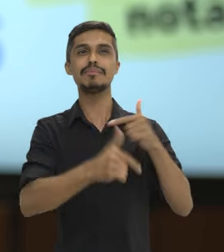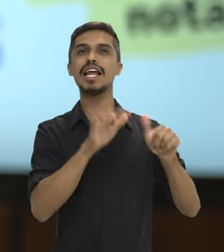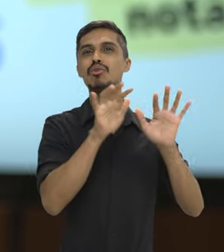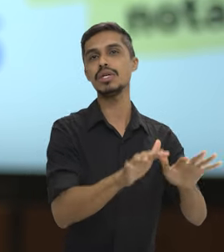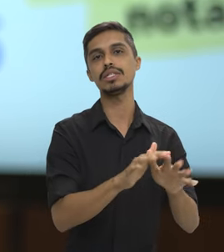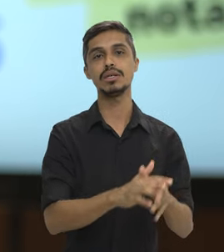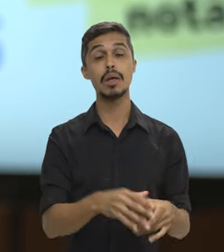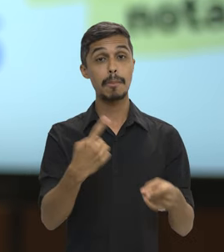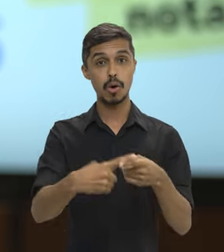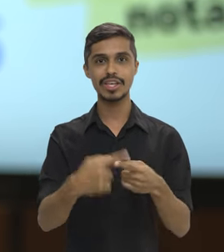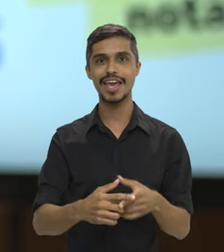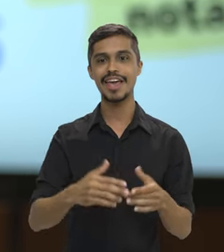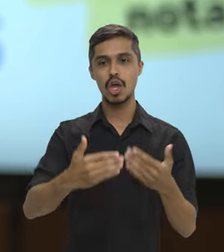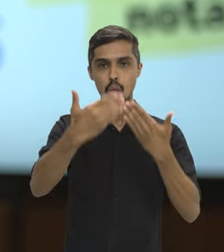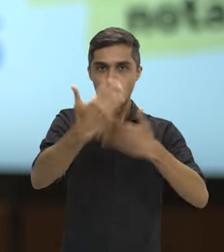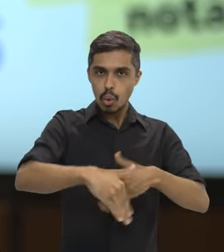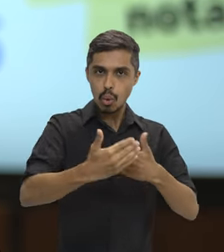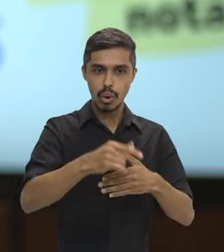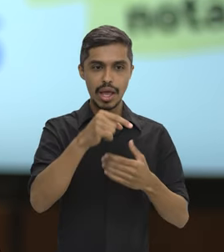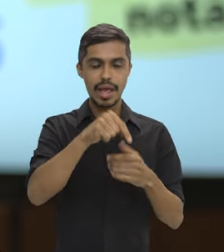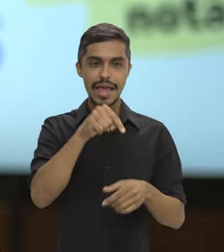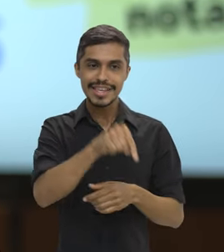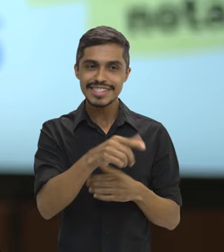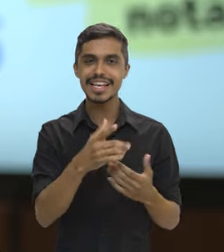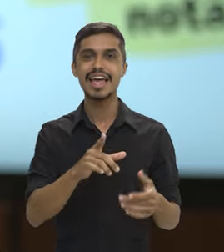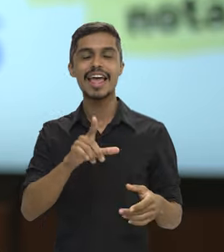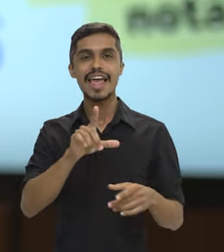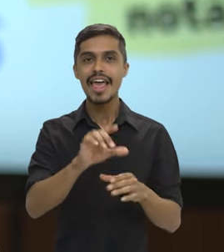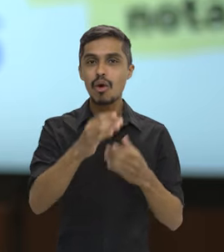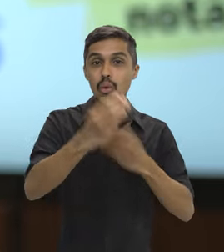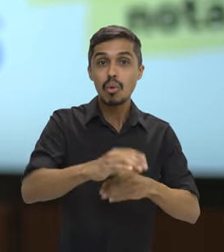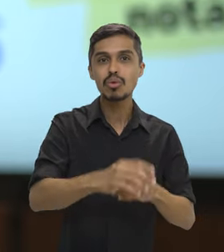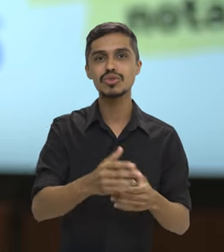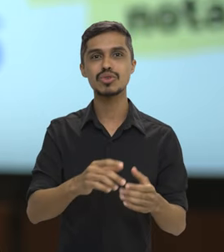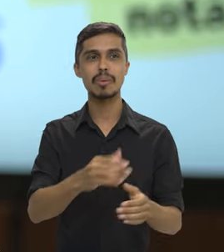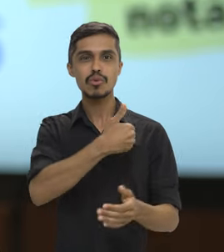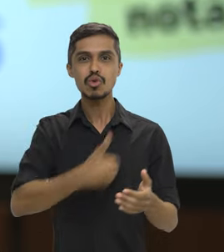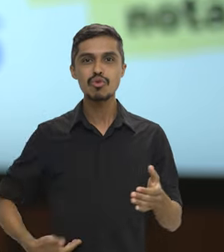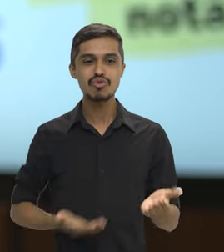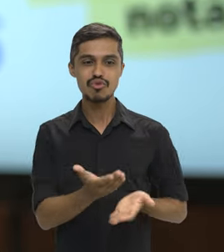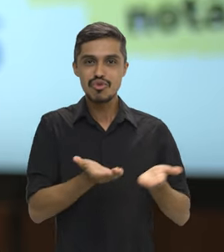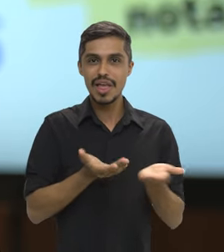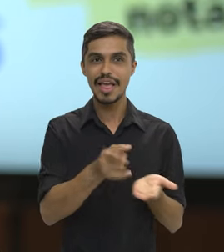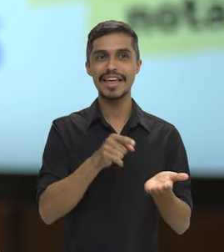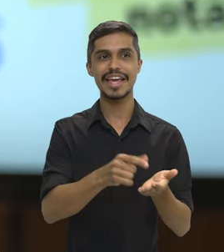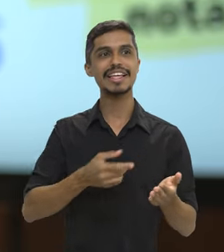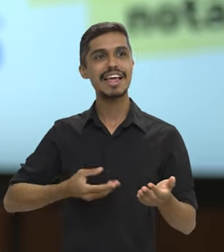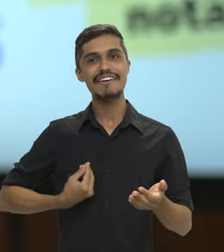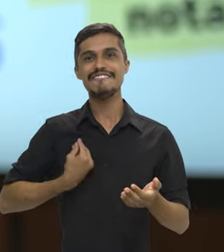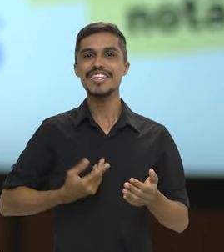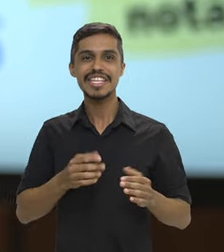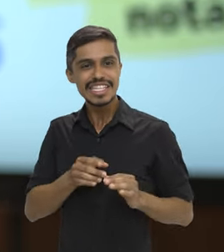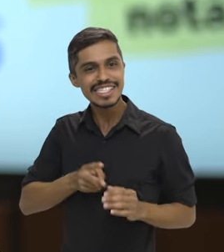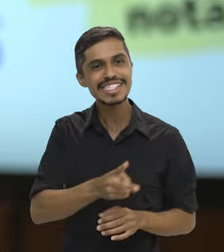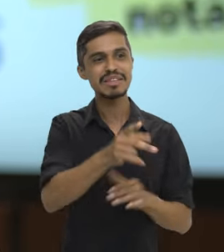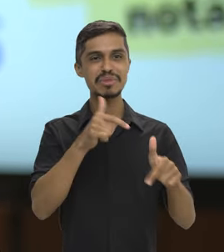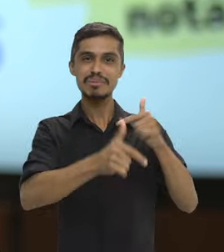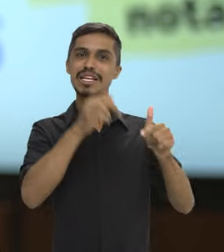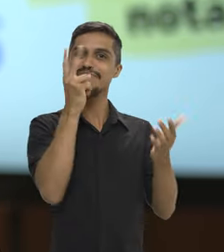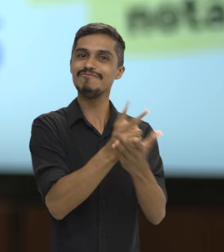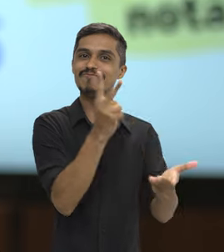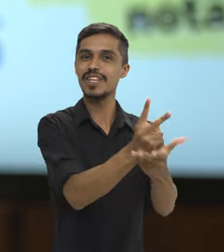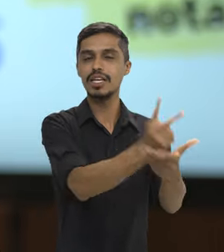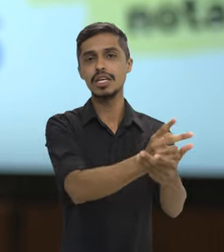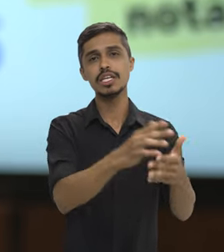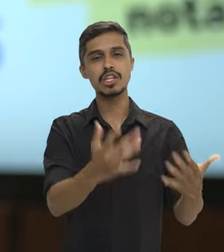é um serviço permanente, onde a pessoa vai trabalhar com aquilo praticamente para resto da vida. Então façam uma escolha consciente, não pensem só no